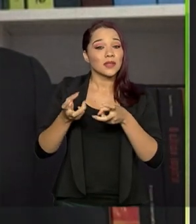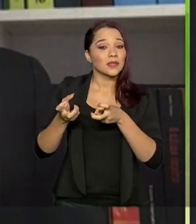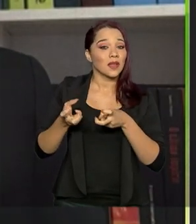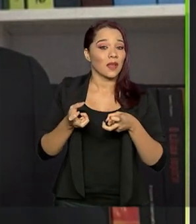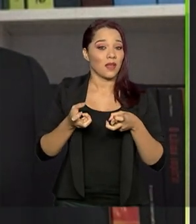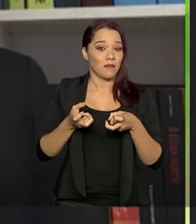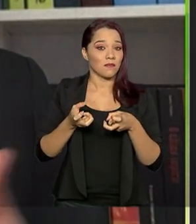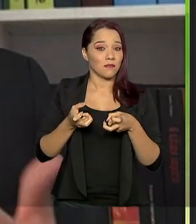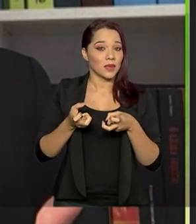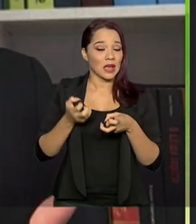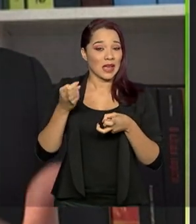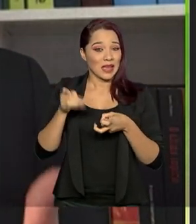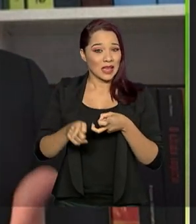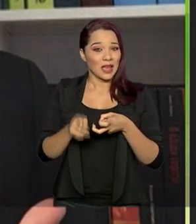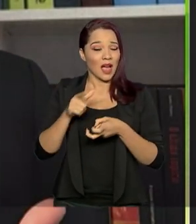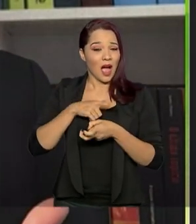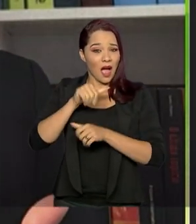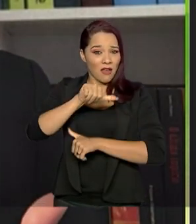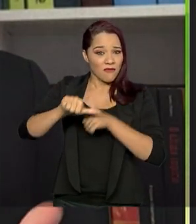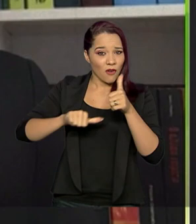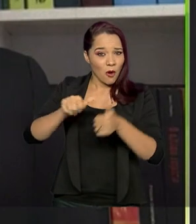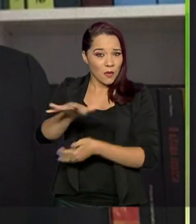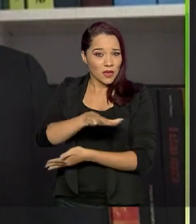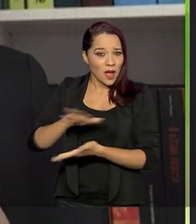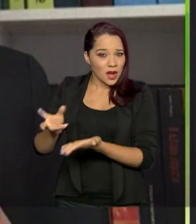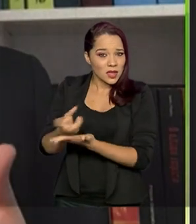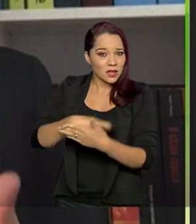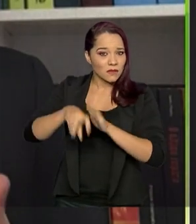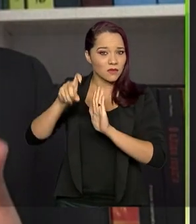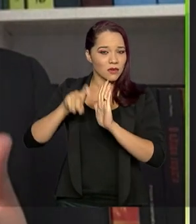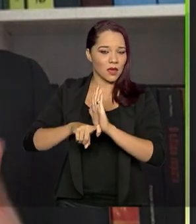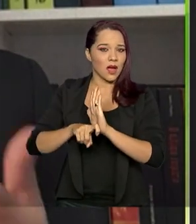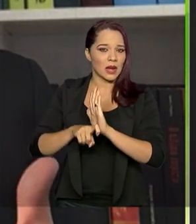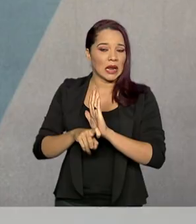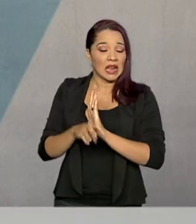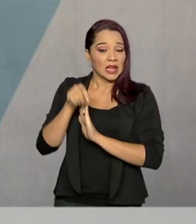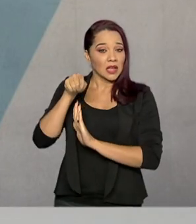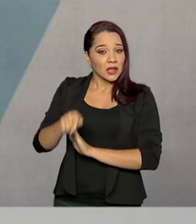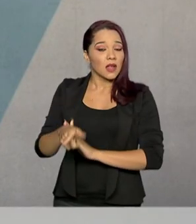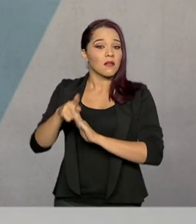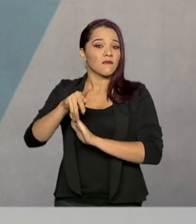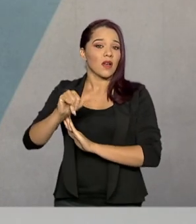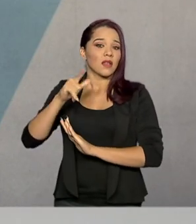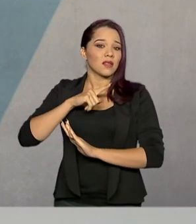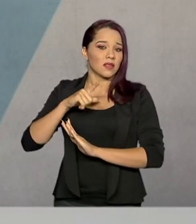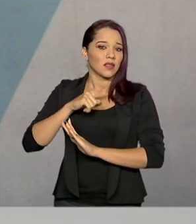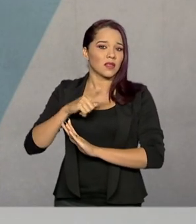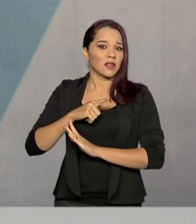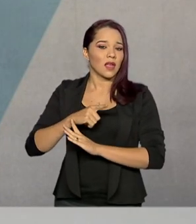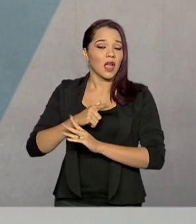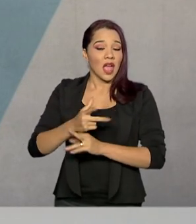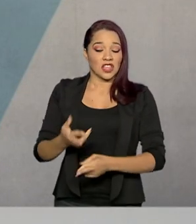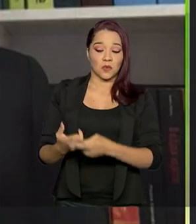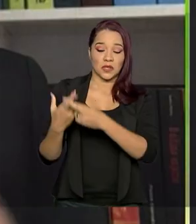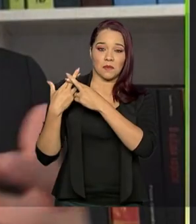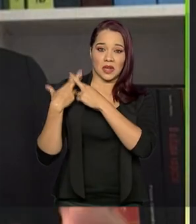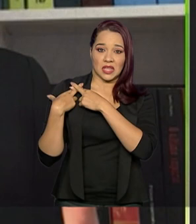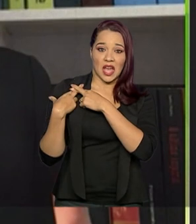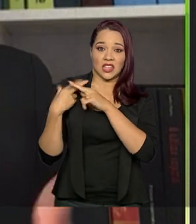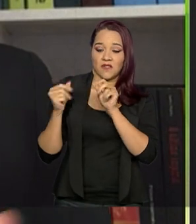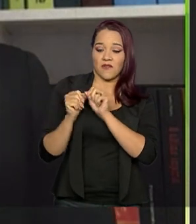atribuir a reforma tributária no sentido de que ela terá o condão de fazer o Brasil